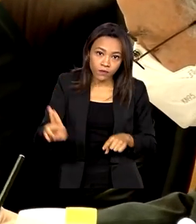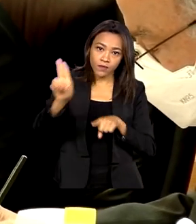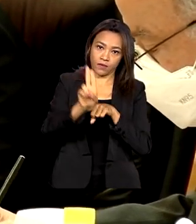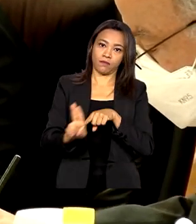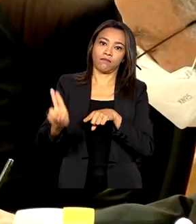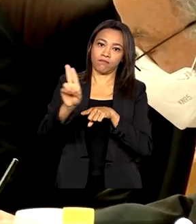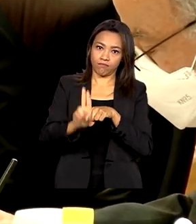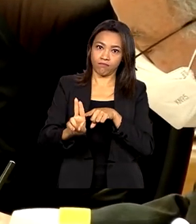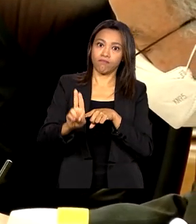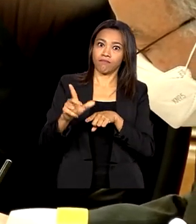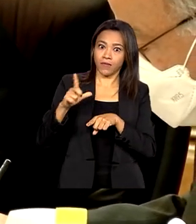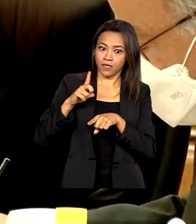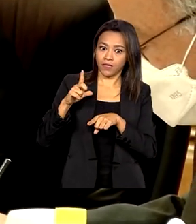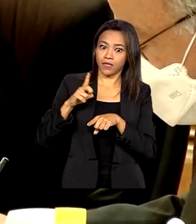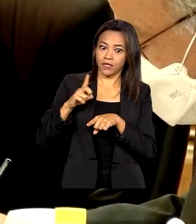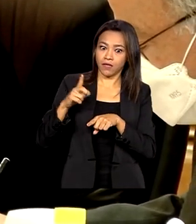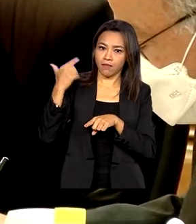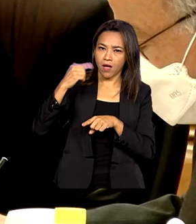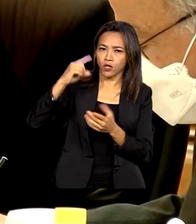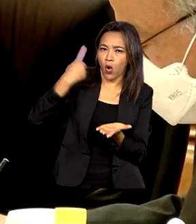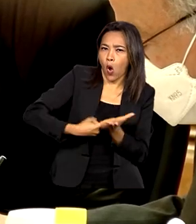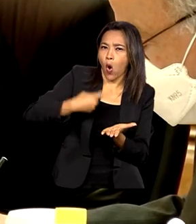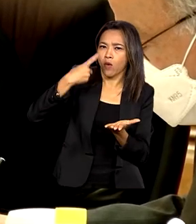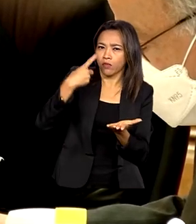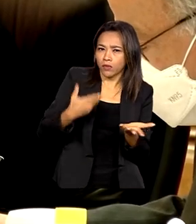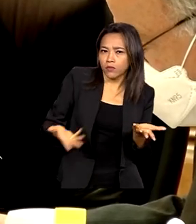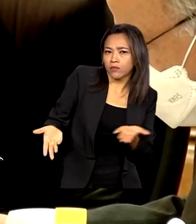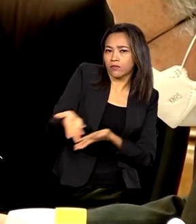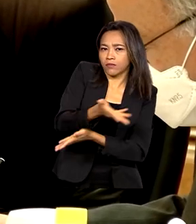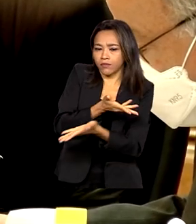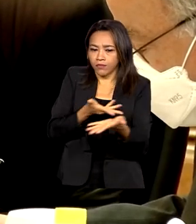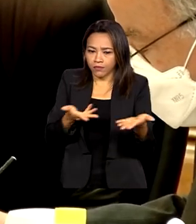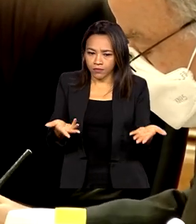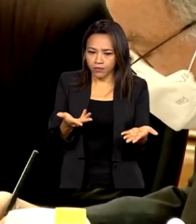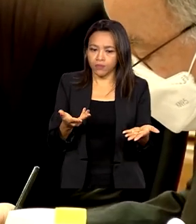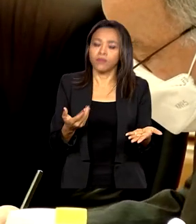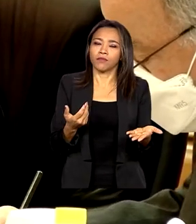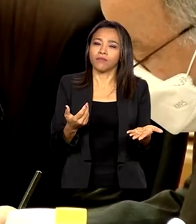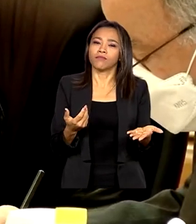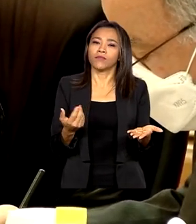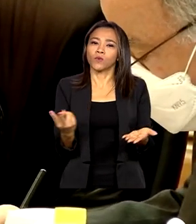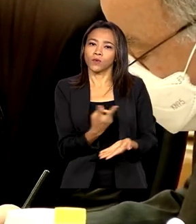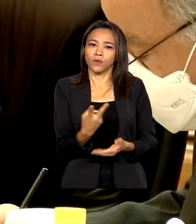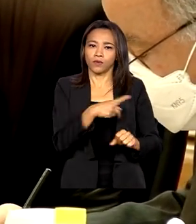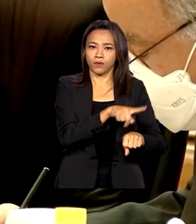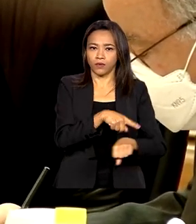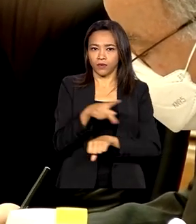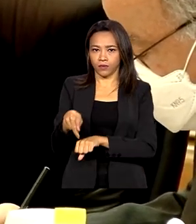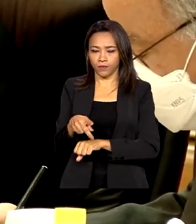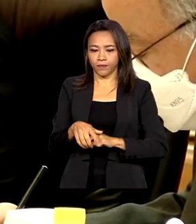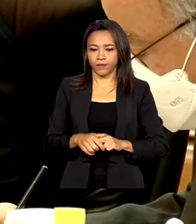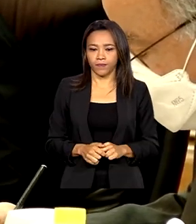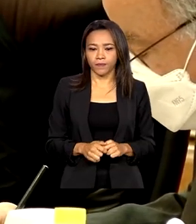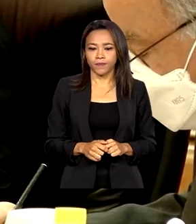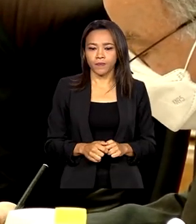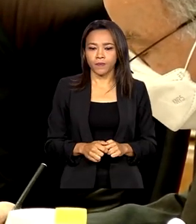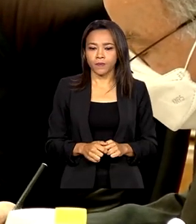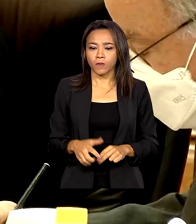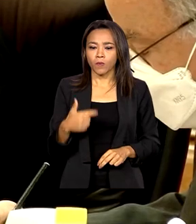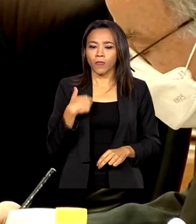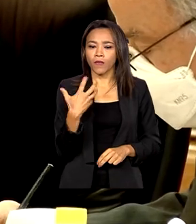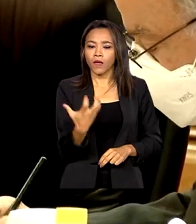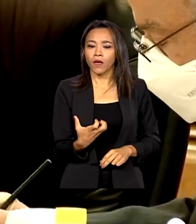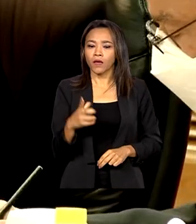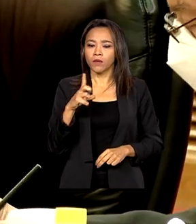tenha mais alunos brasileiros na China e mais alunos chineses no Brasil. Queremos ter uma